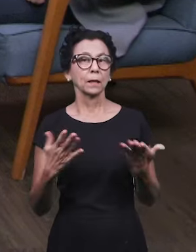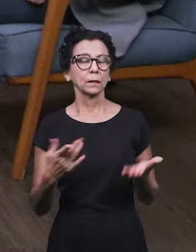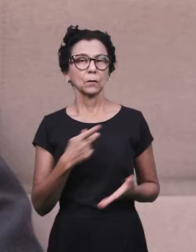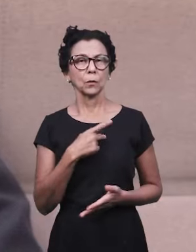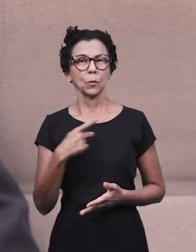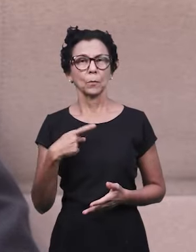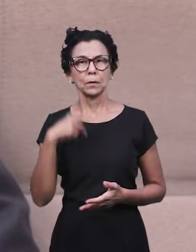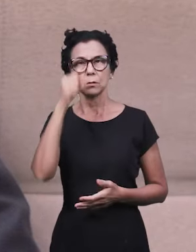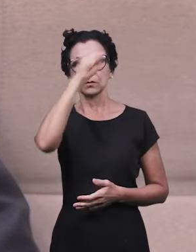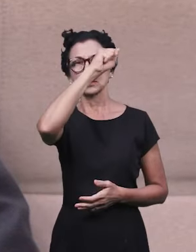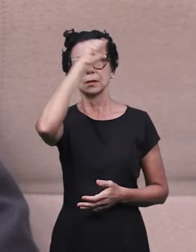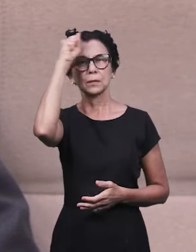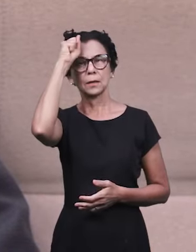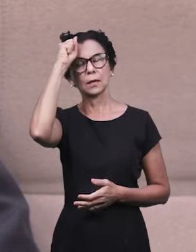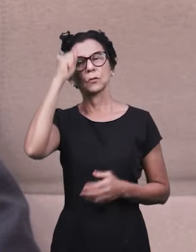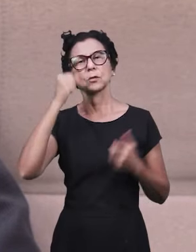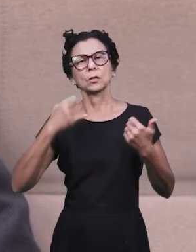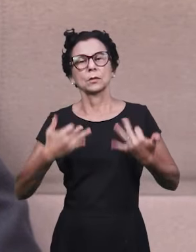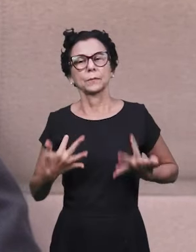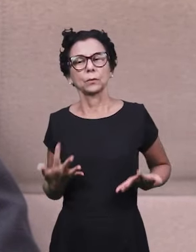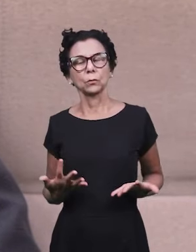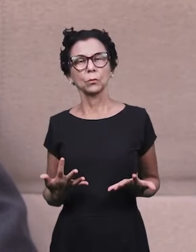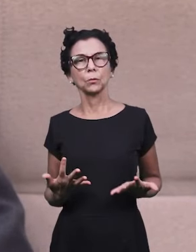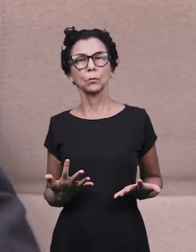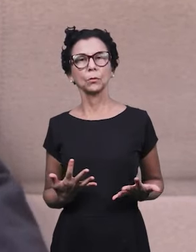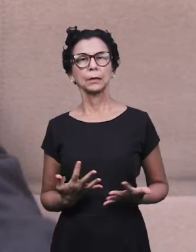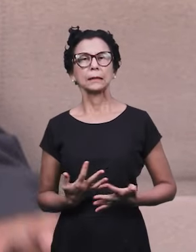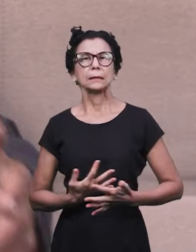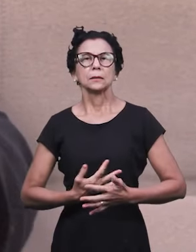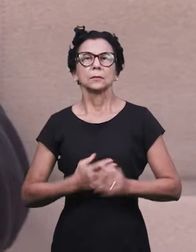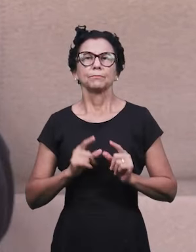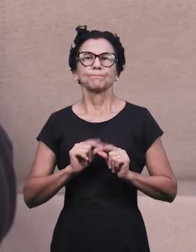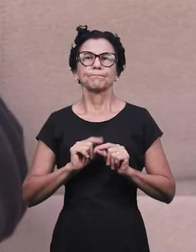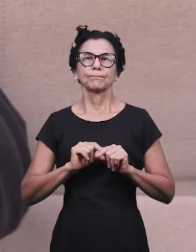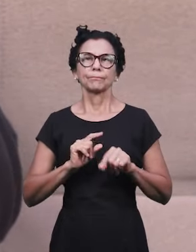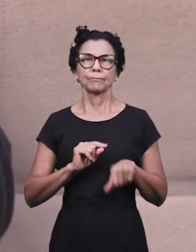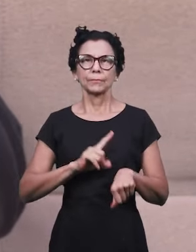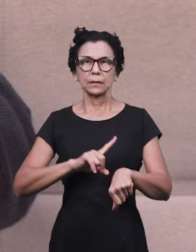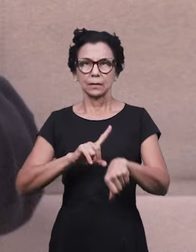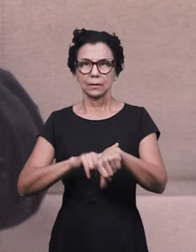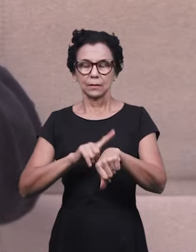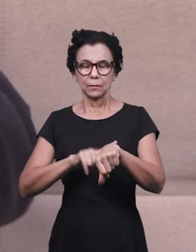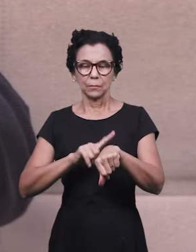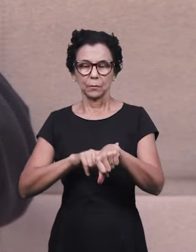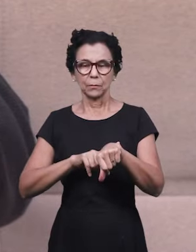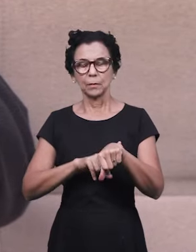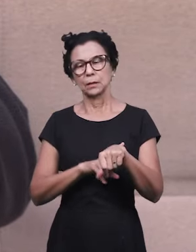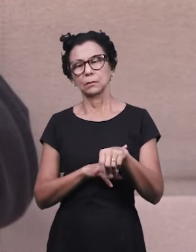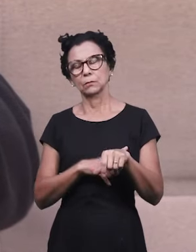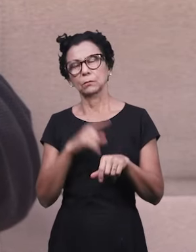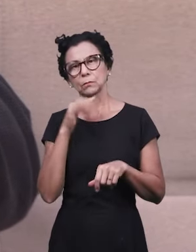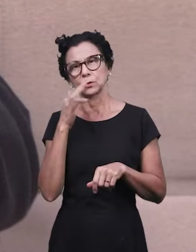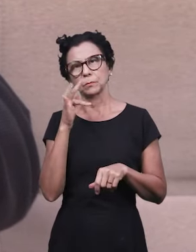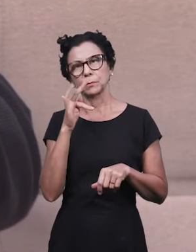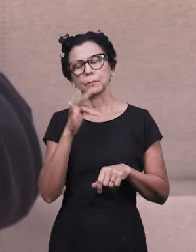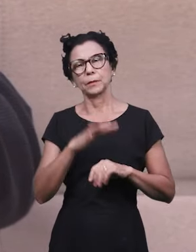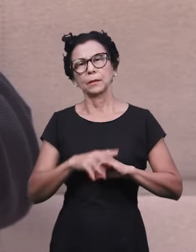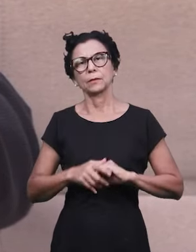Como o pastor Sérgio bem colocou, queridos, o tempo do breve fala de